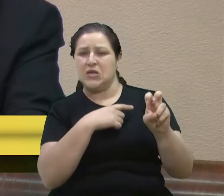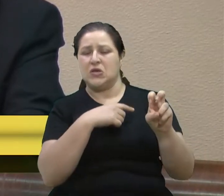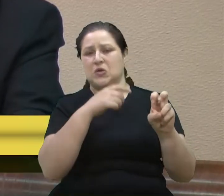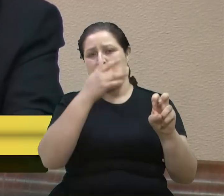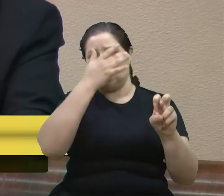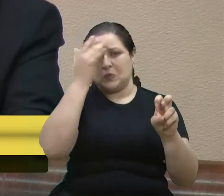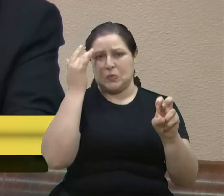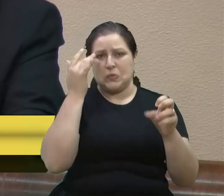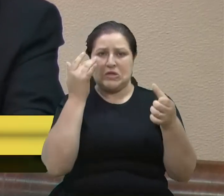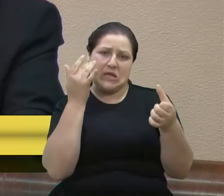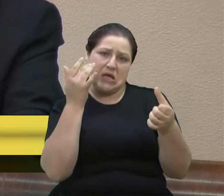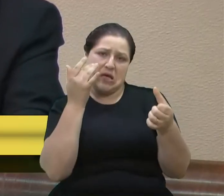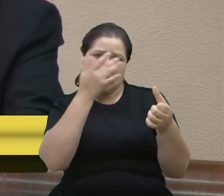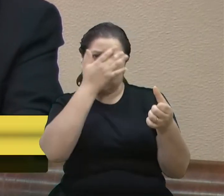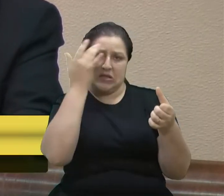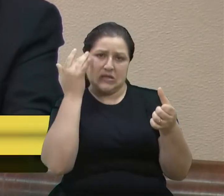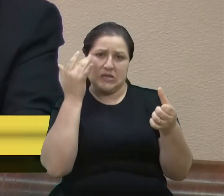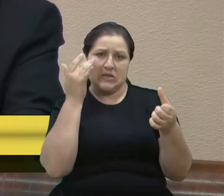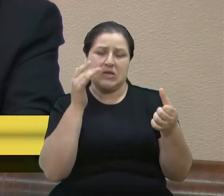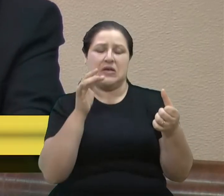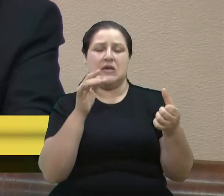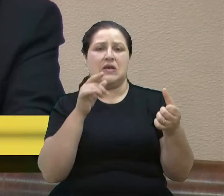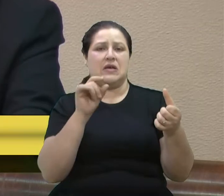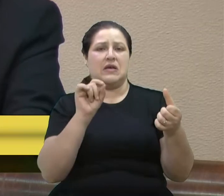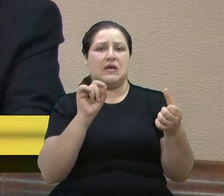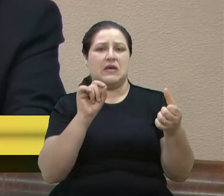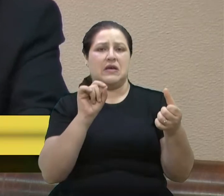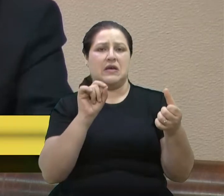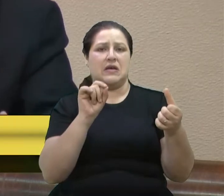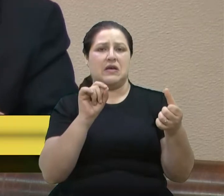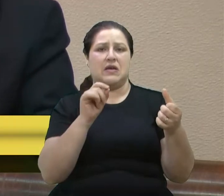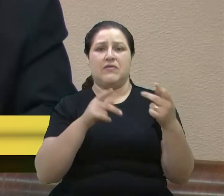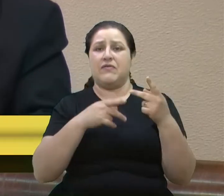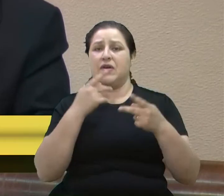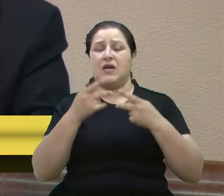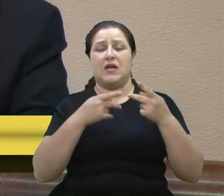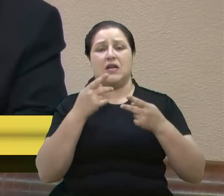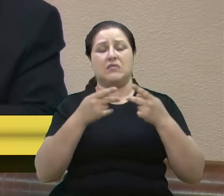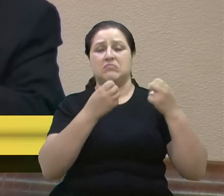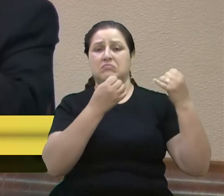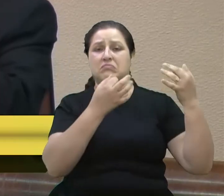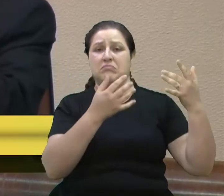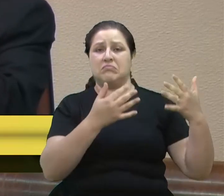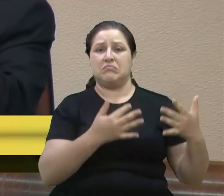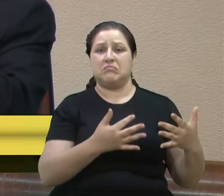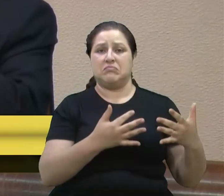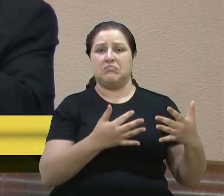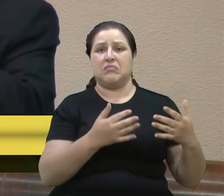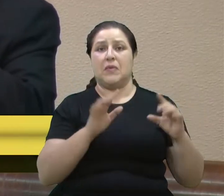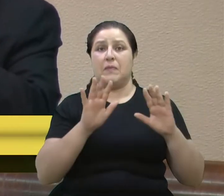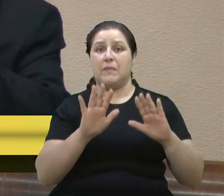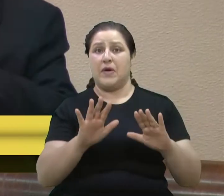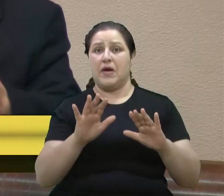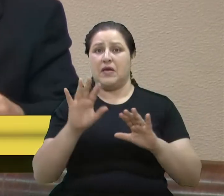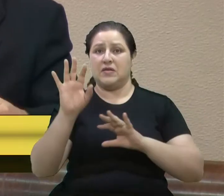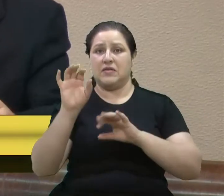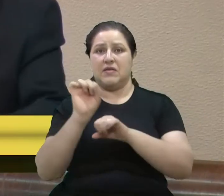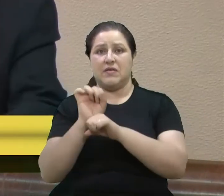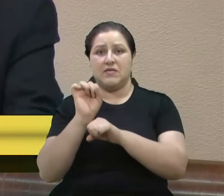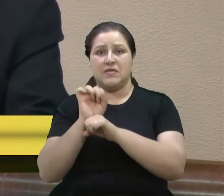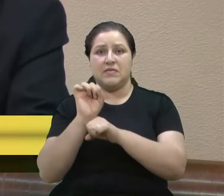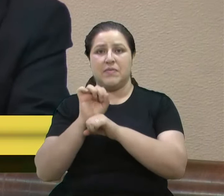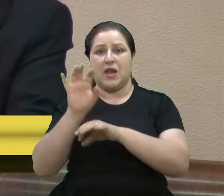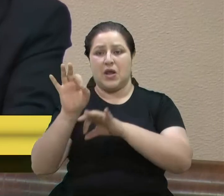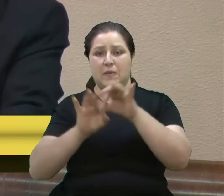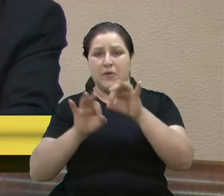D'Ambrosi e Carola. E o que se espera num projeto desse âmbito e